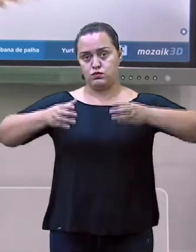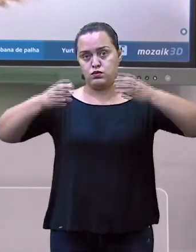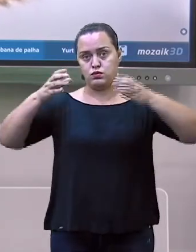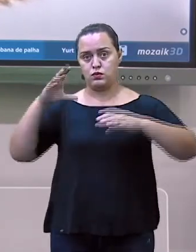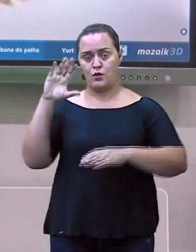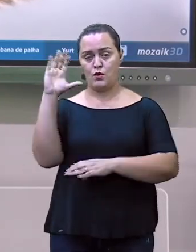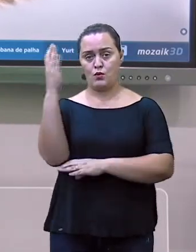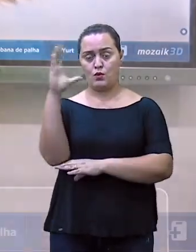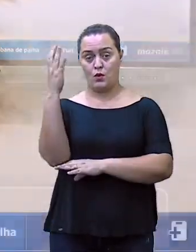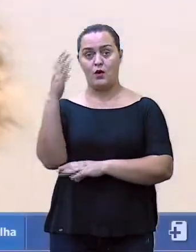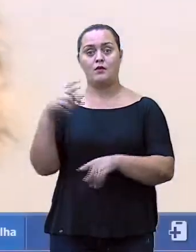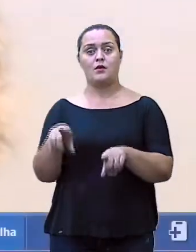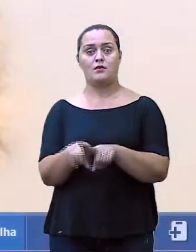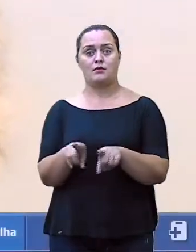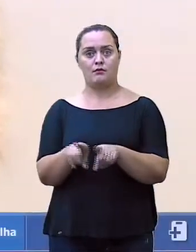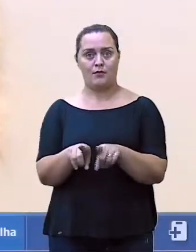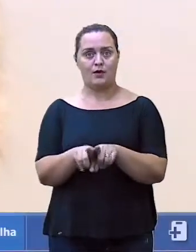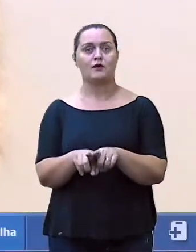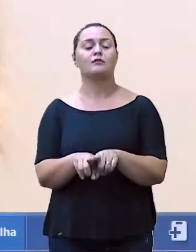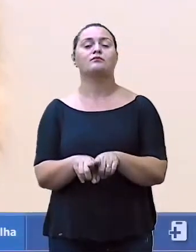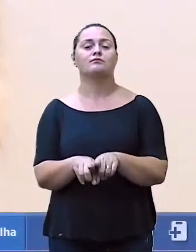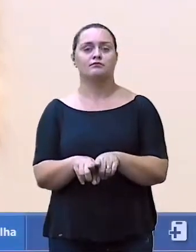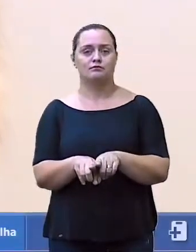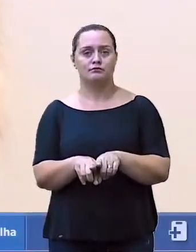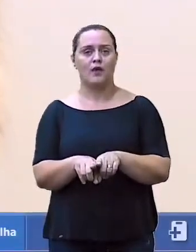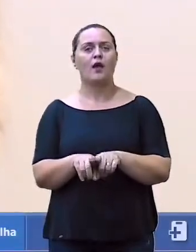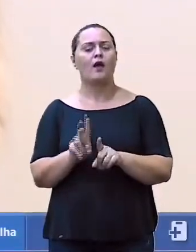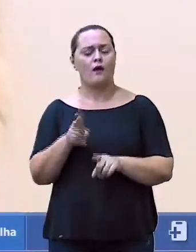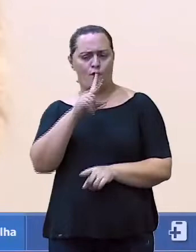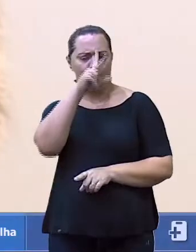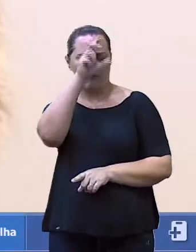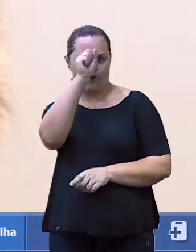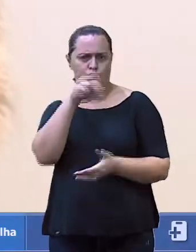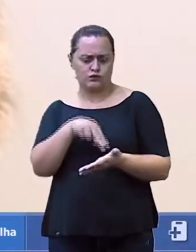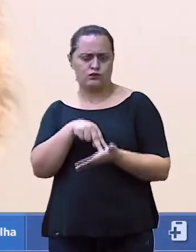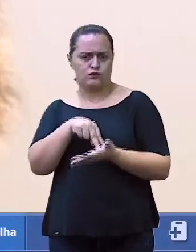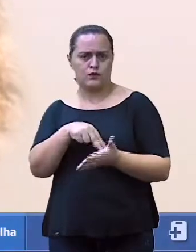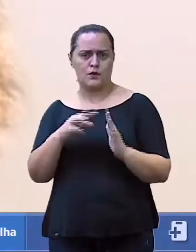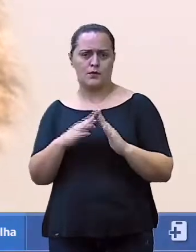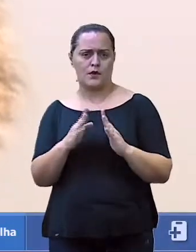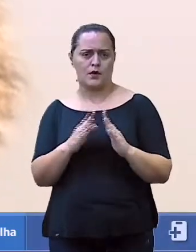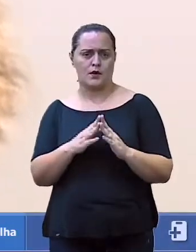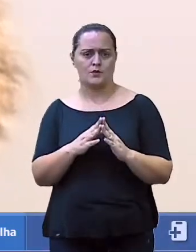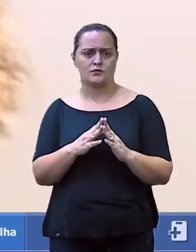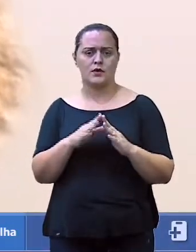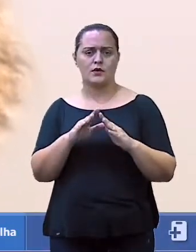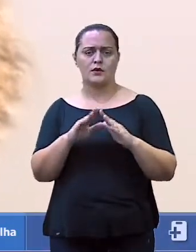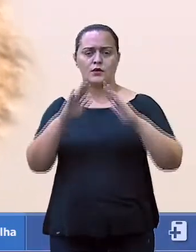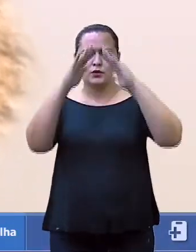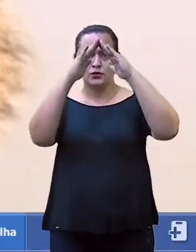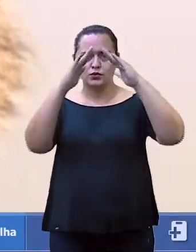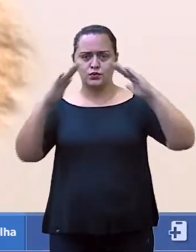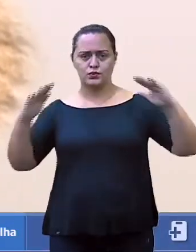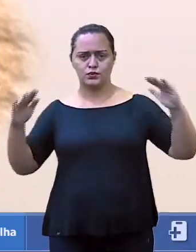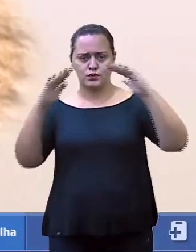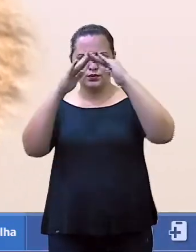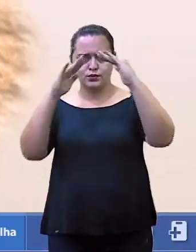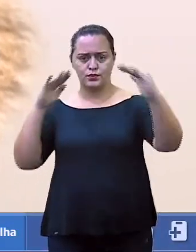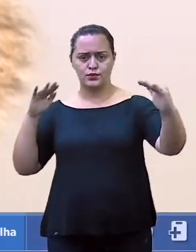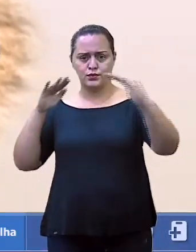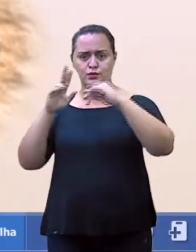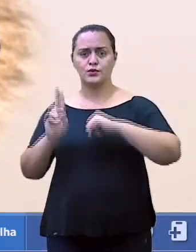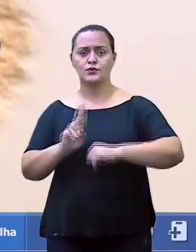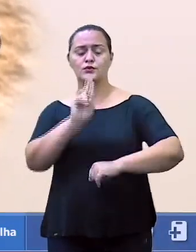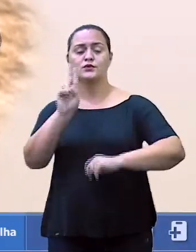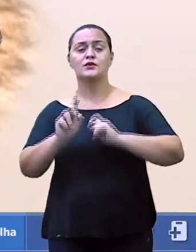observem, cobertura aqui da oca, do que elas são feitas? Essa cobertura é feita de folhas de palmeira